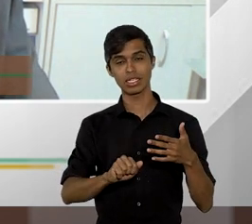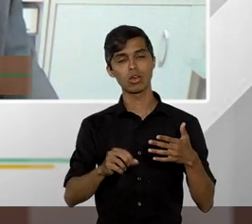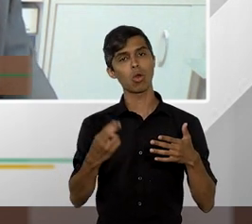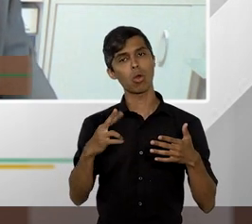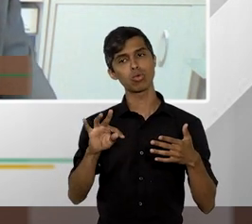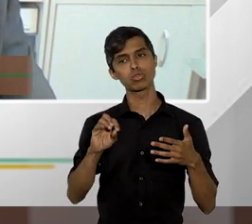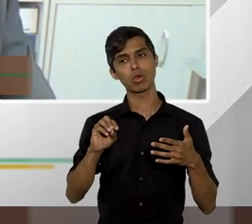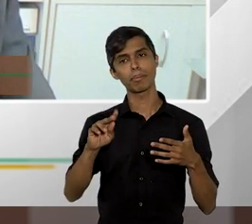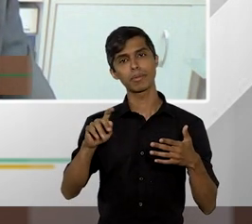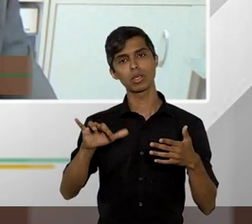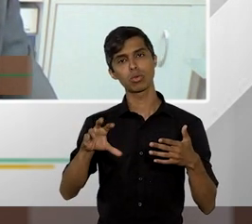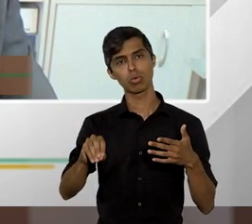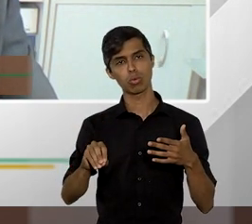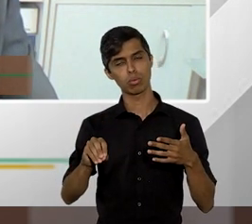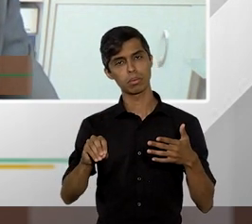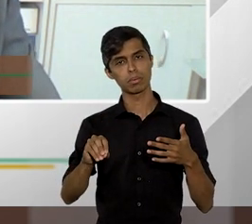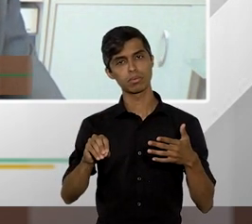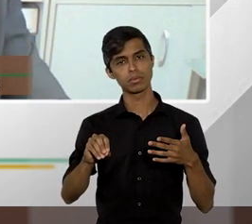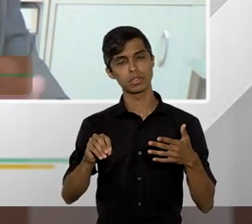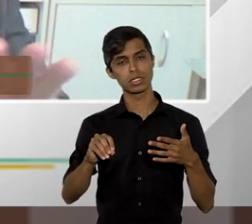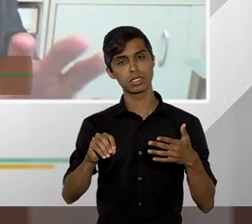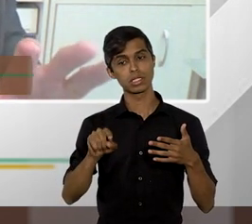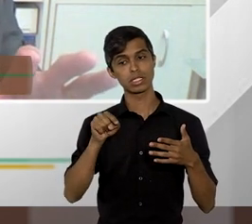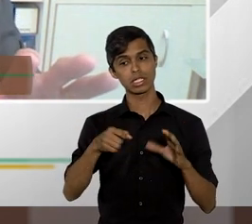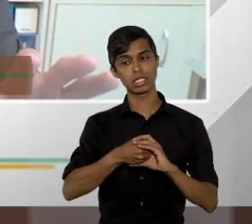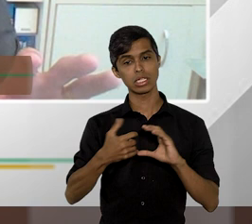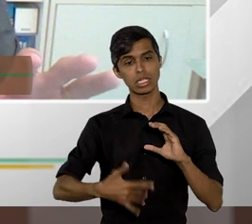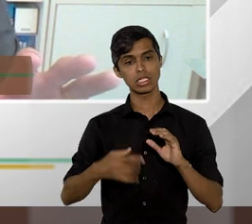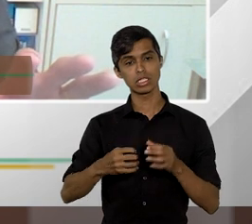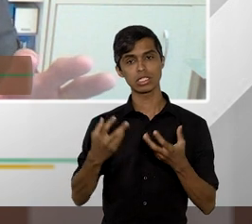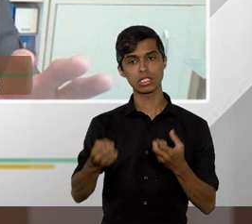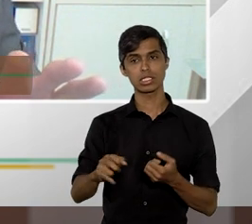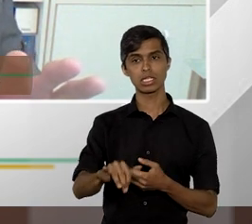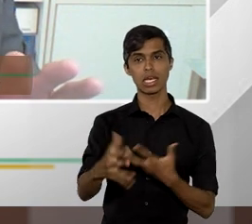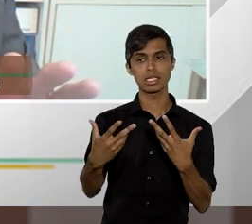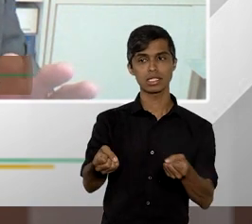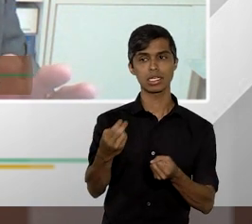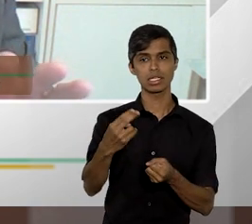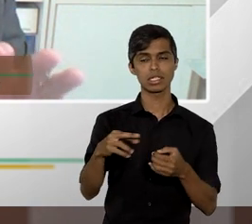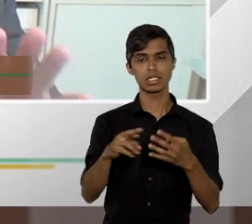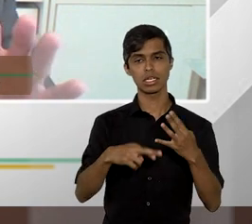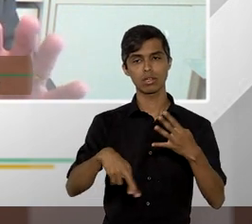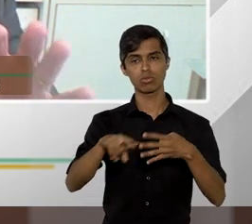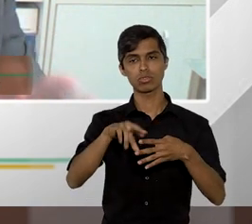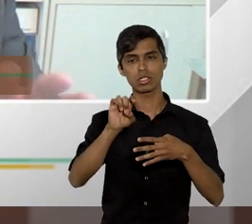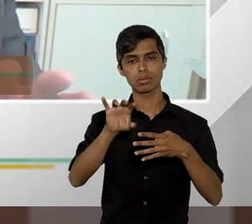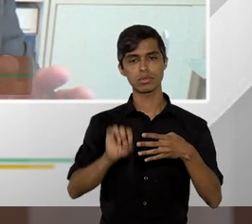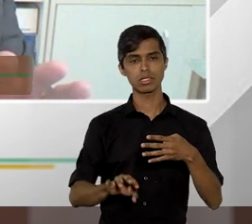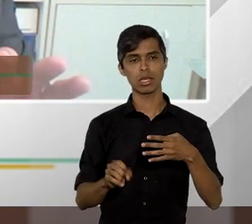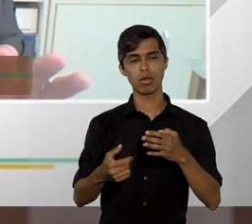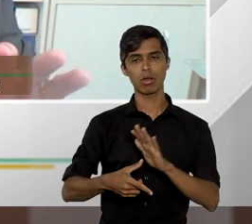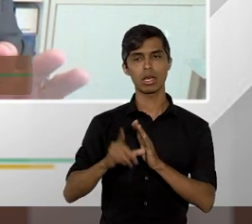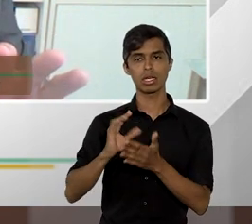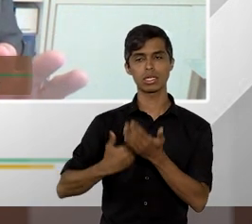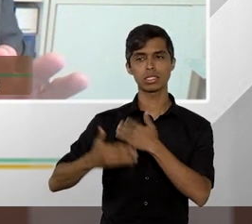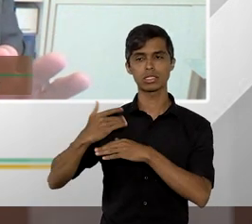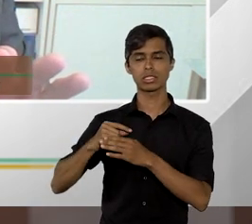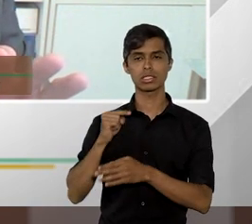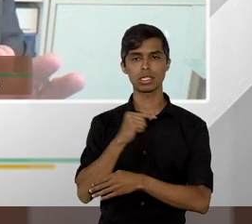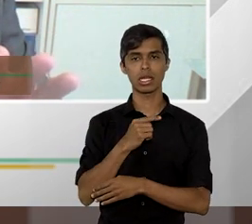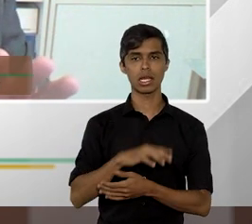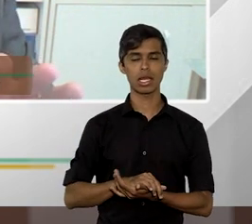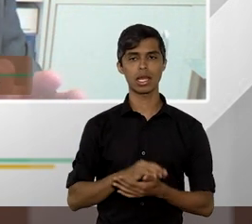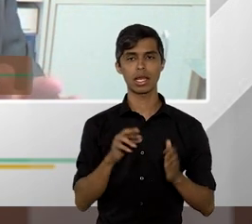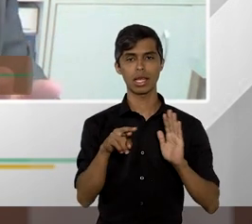recurso da relevância como requisito de admissibilidade de recurso especial anteriores à regulamentação